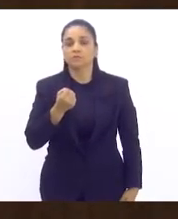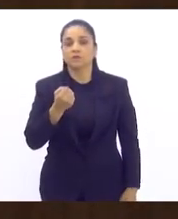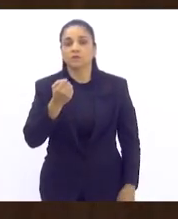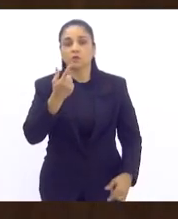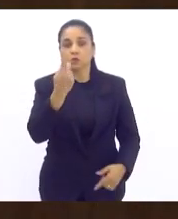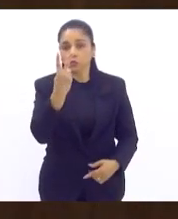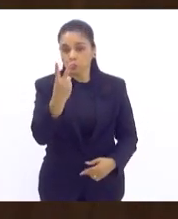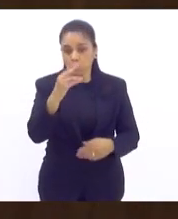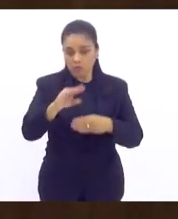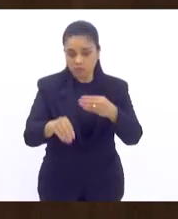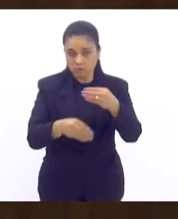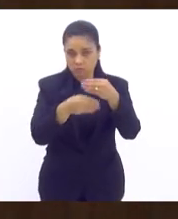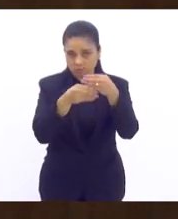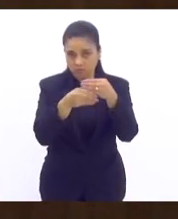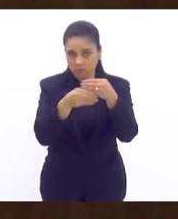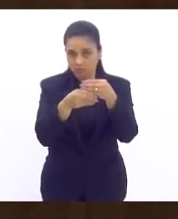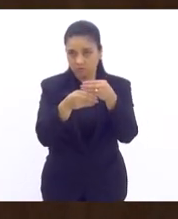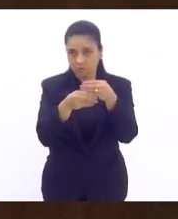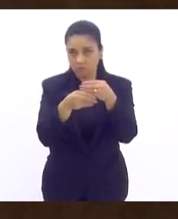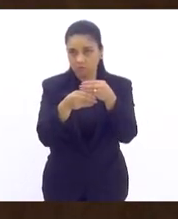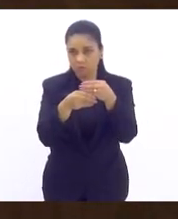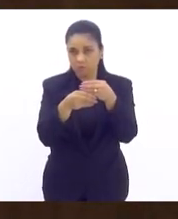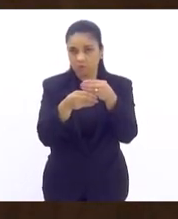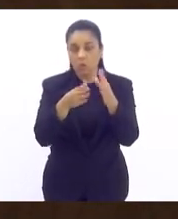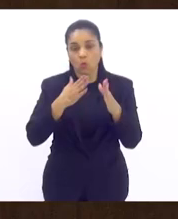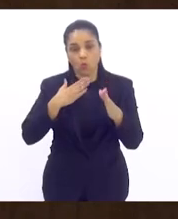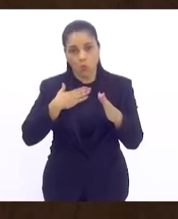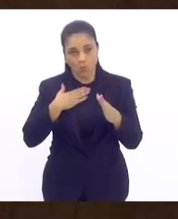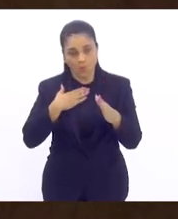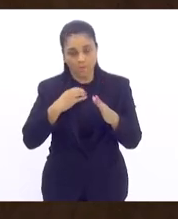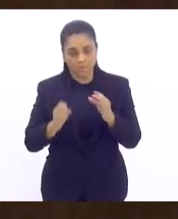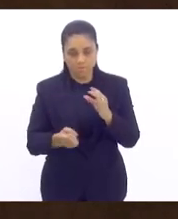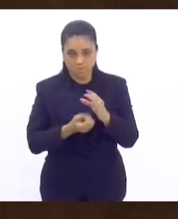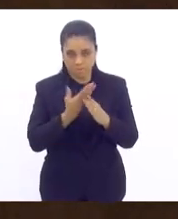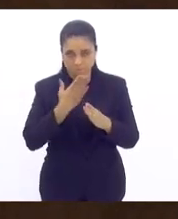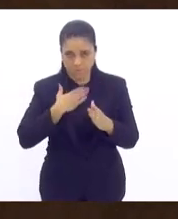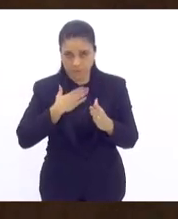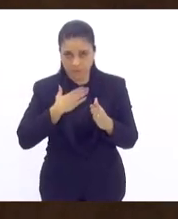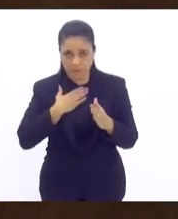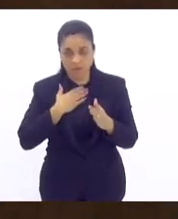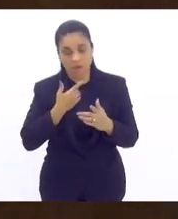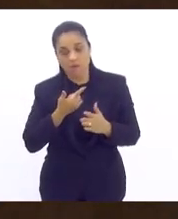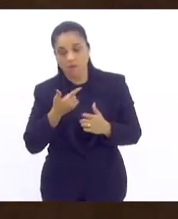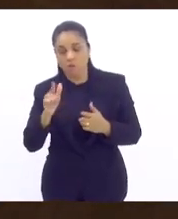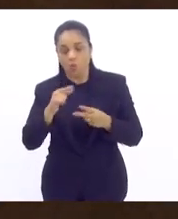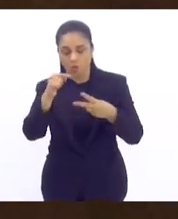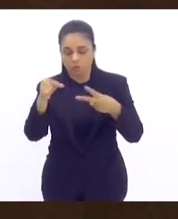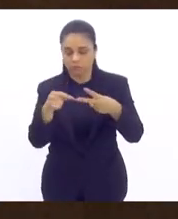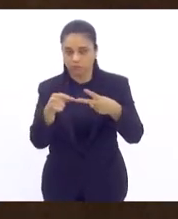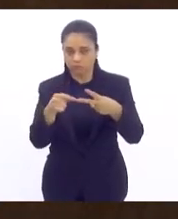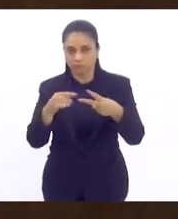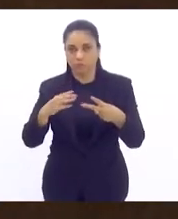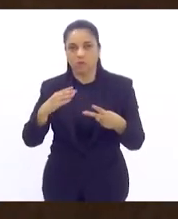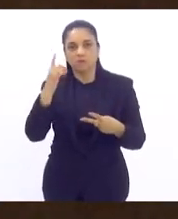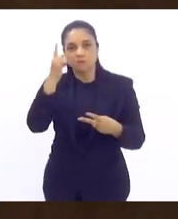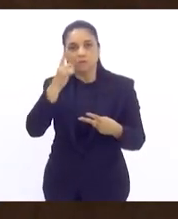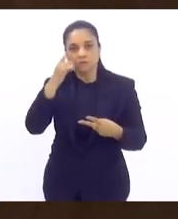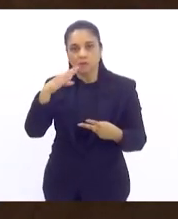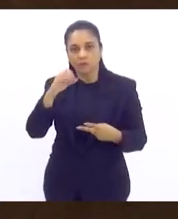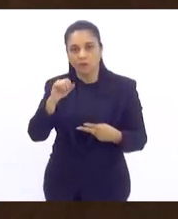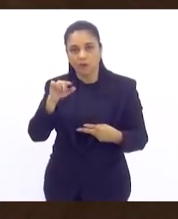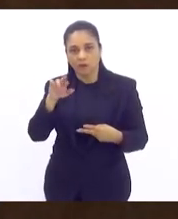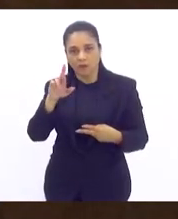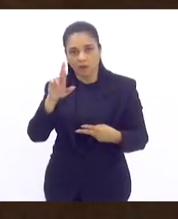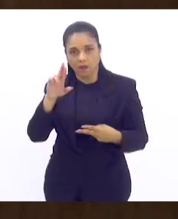emendas. uma de minha autoria e outra do deputado Carlos Macedo. A CCJ,